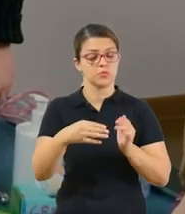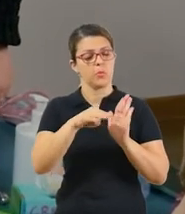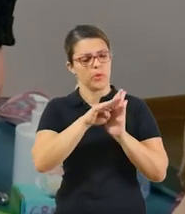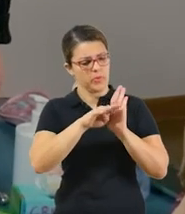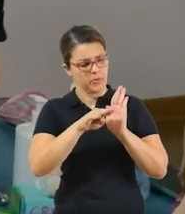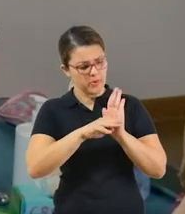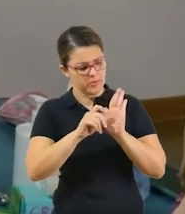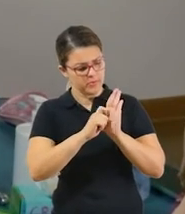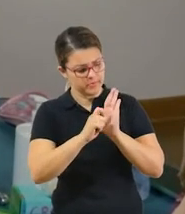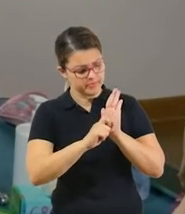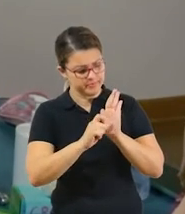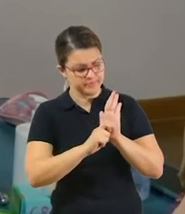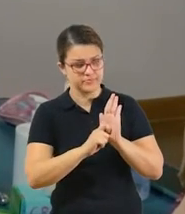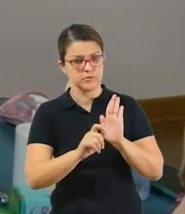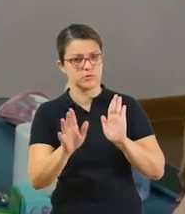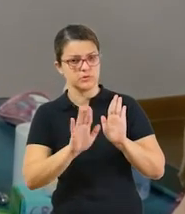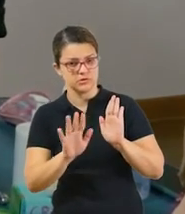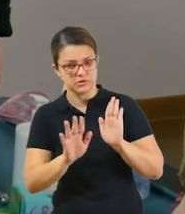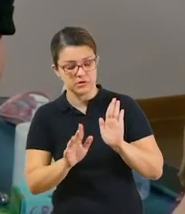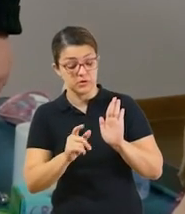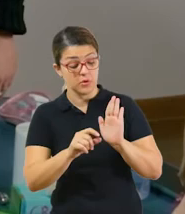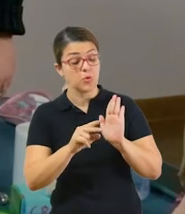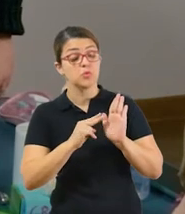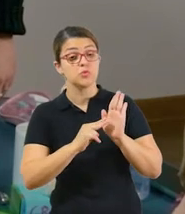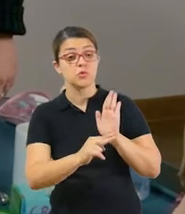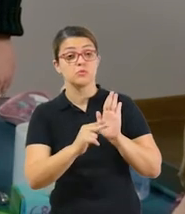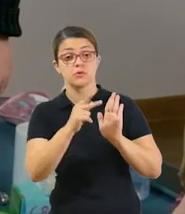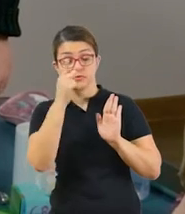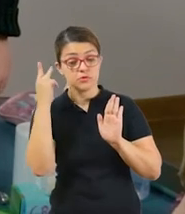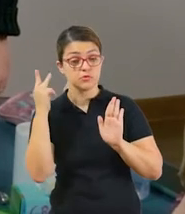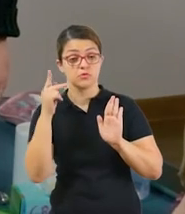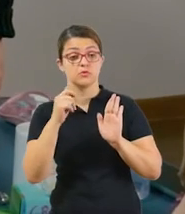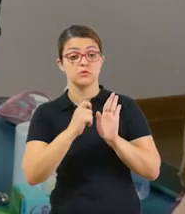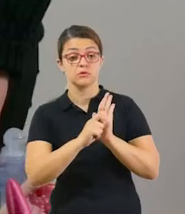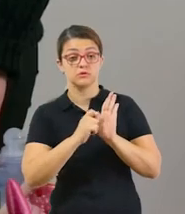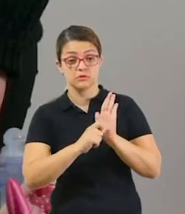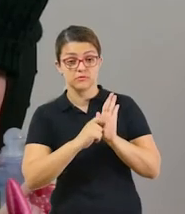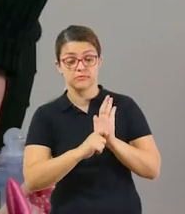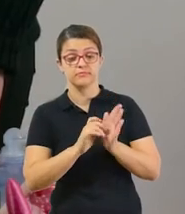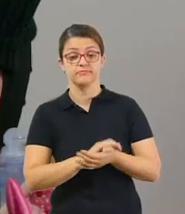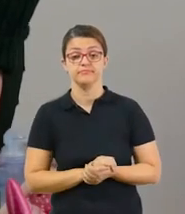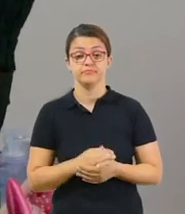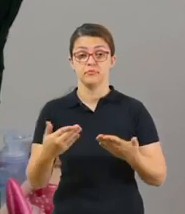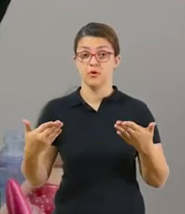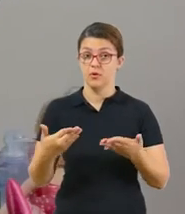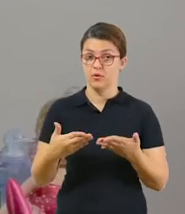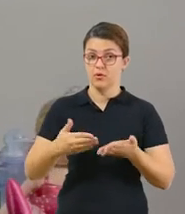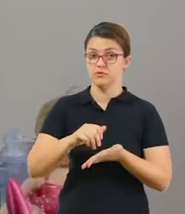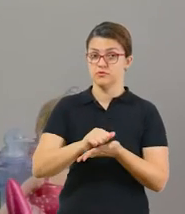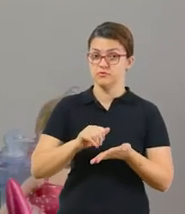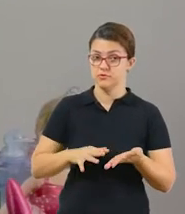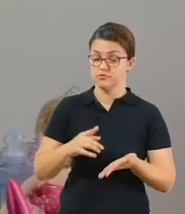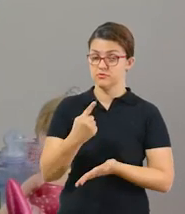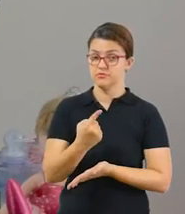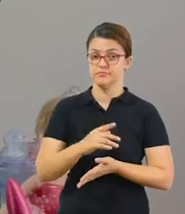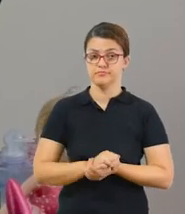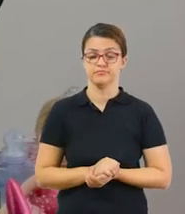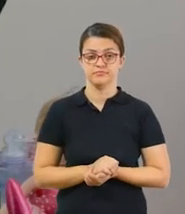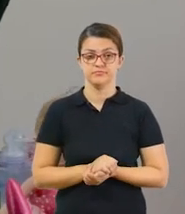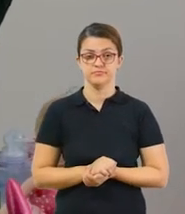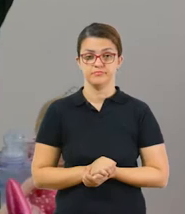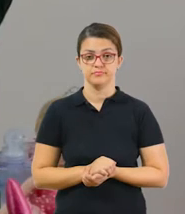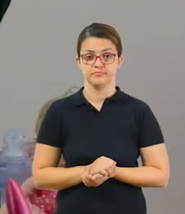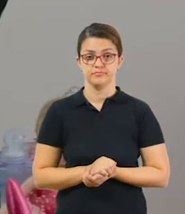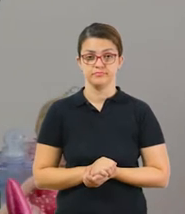mensagem, a despedida e o nome de quem mandou a mensagem. Agora, vamos à atividade 1.